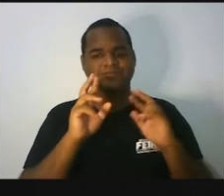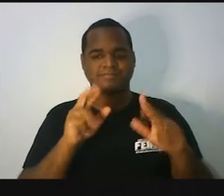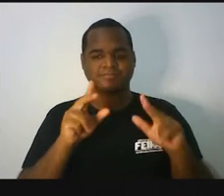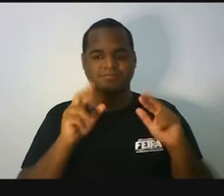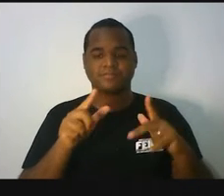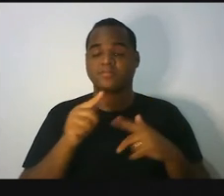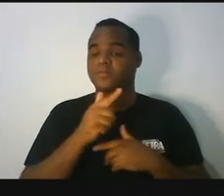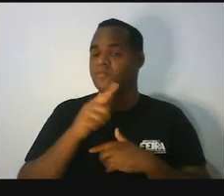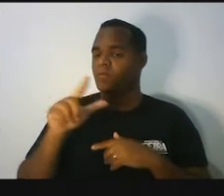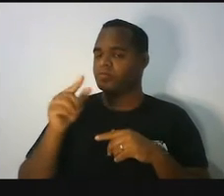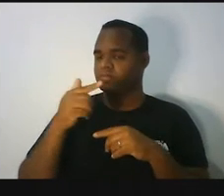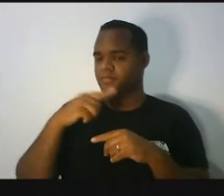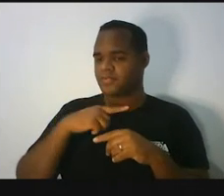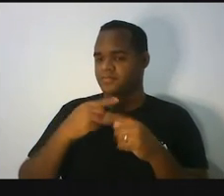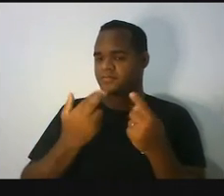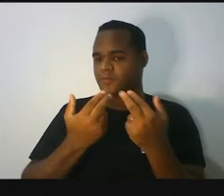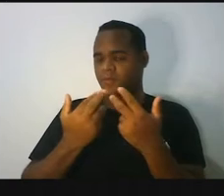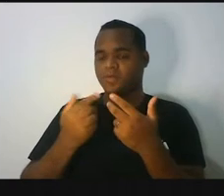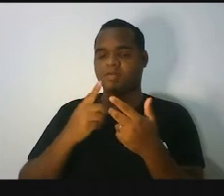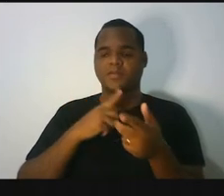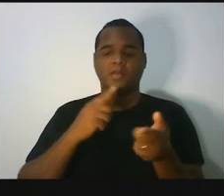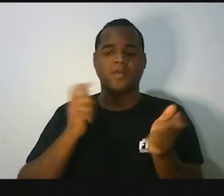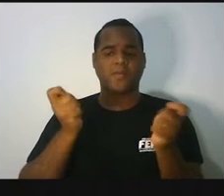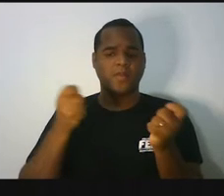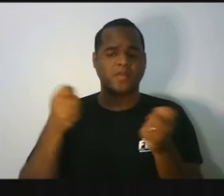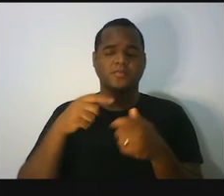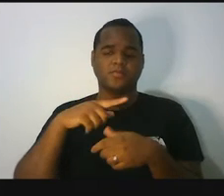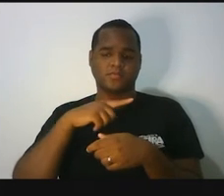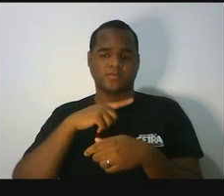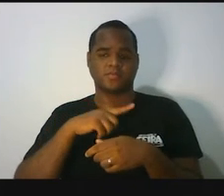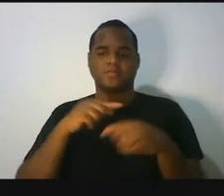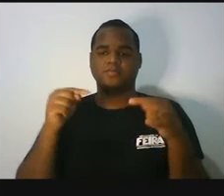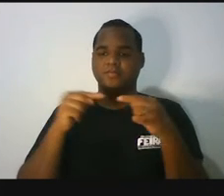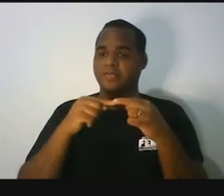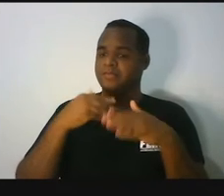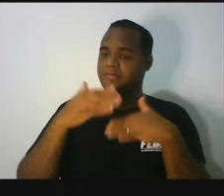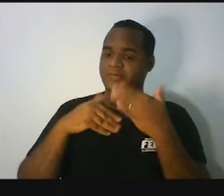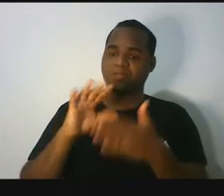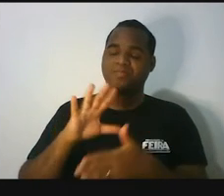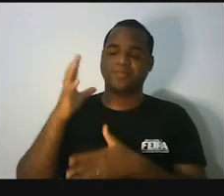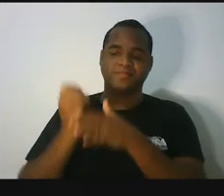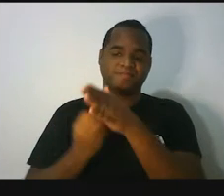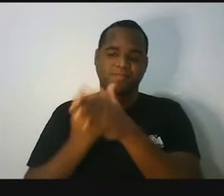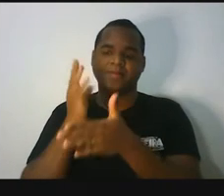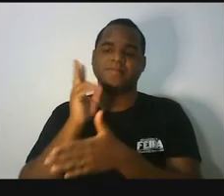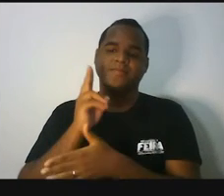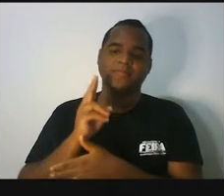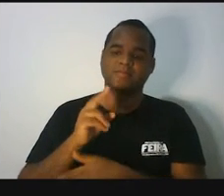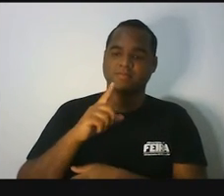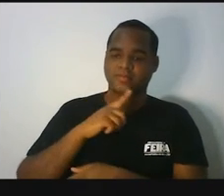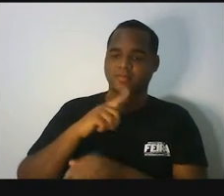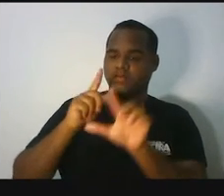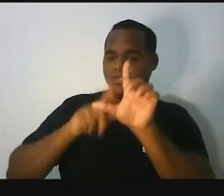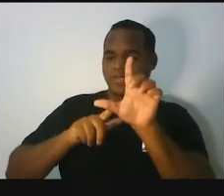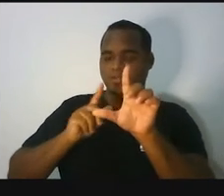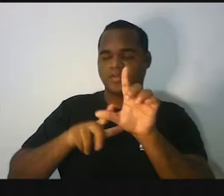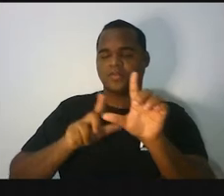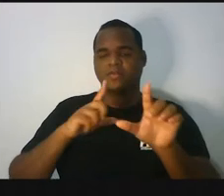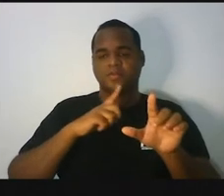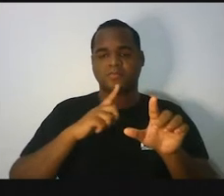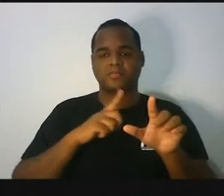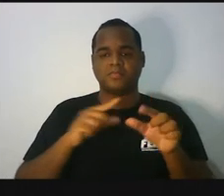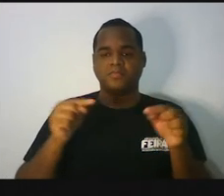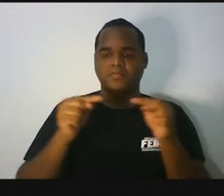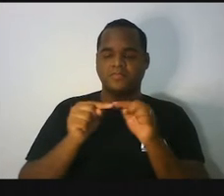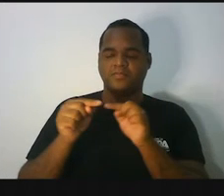igualdade, você tem que ter uma situação aparecendo uma letrinha. Uma situação onde